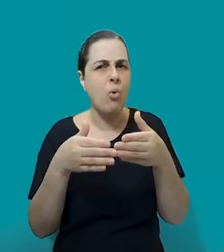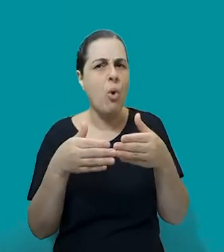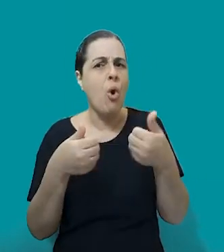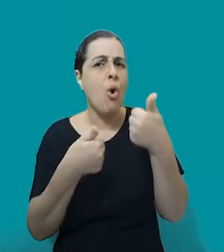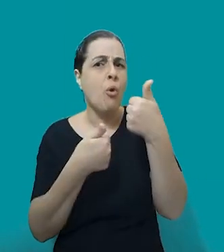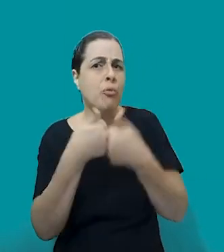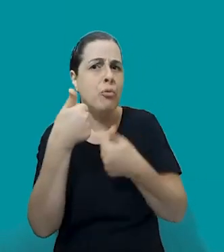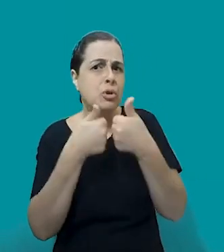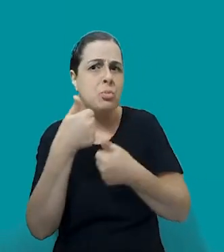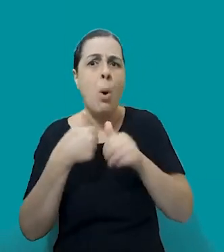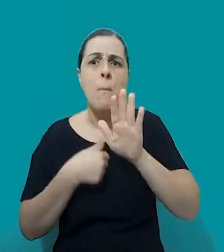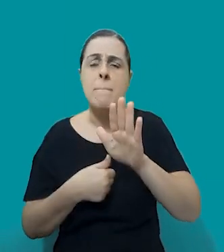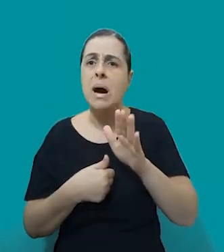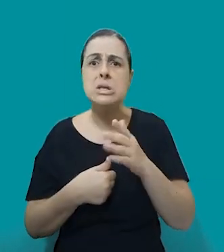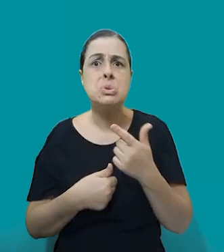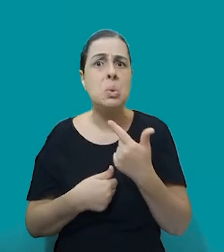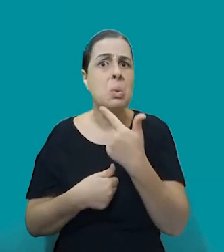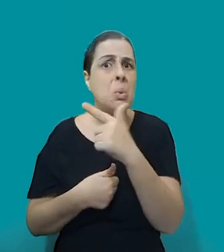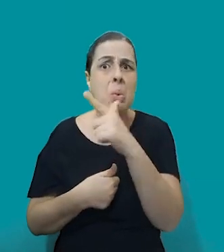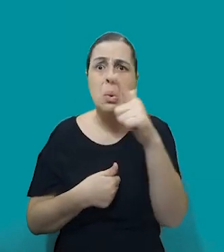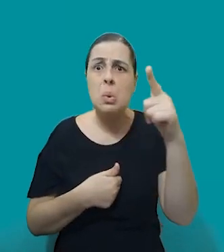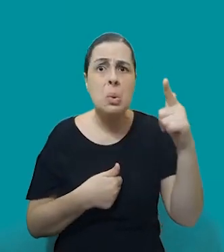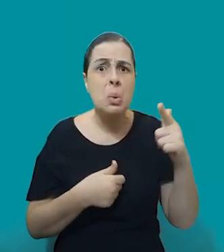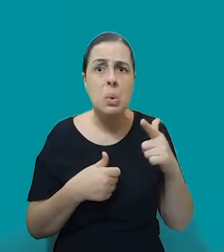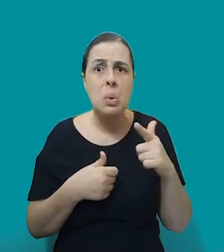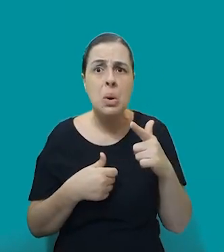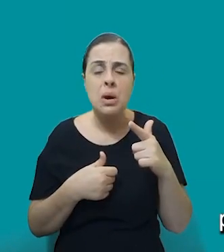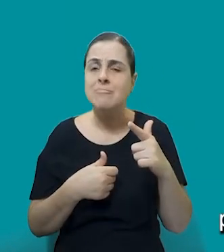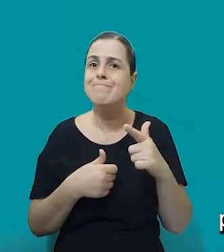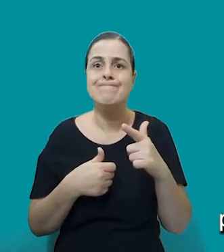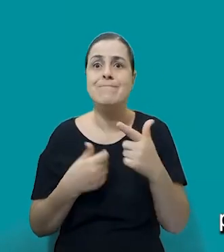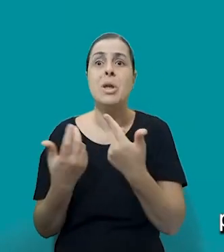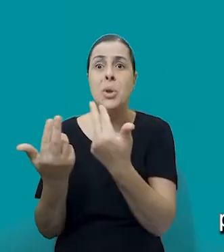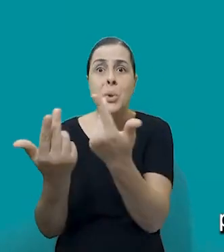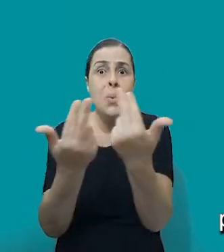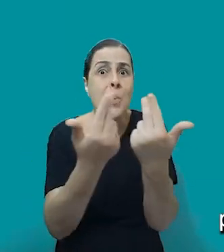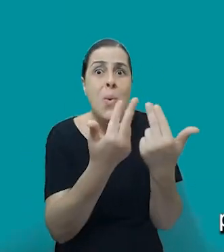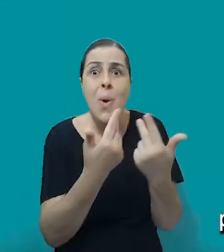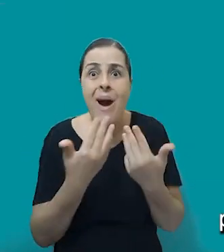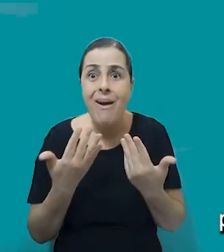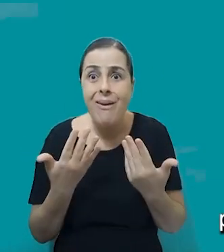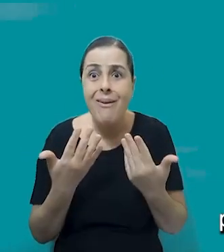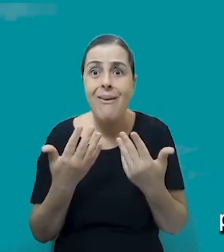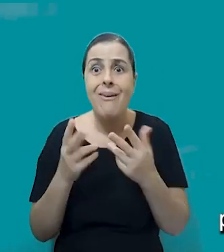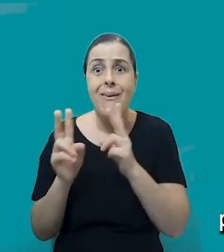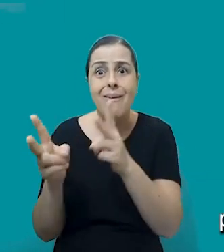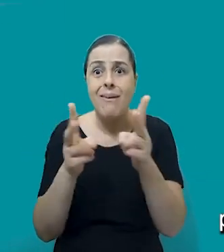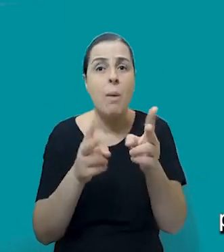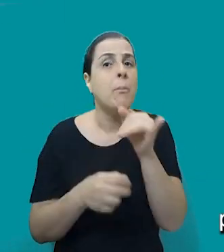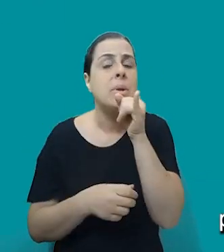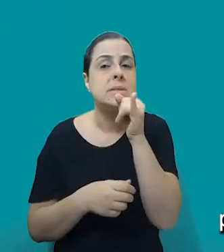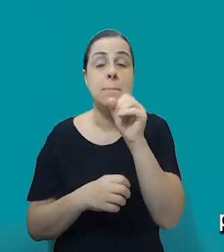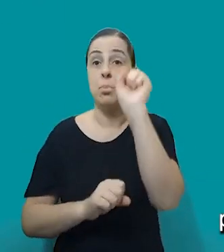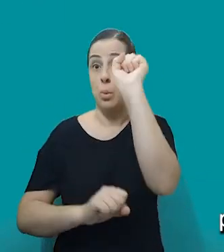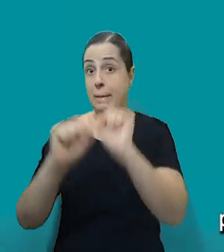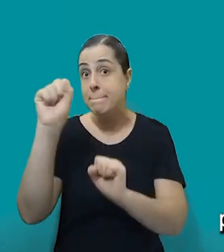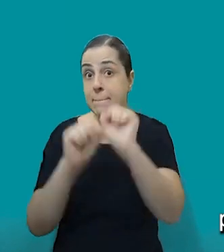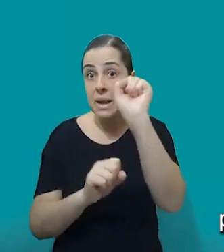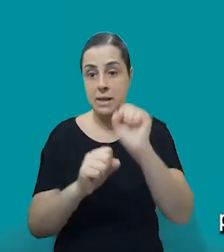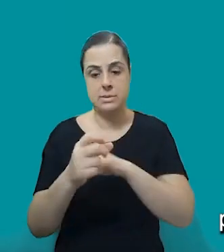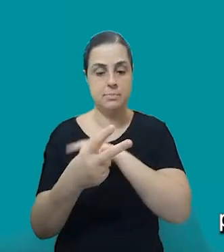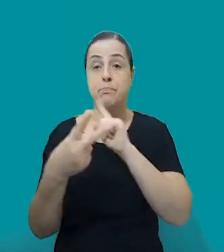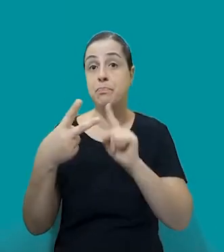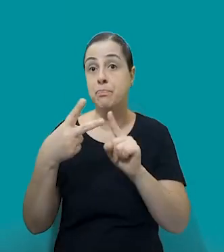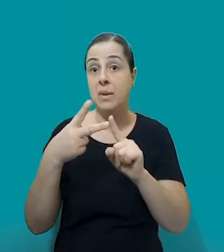em qualquer outra estrutura, existe uma estrutura por trás de uma empresa, do núcleo familiar,